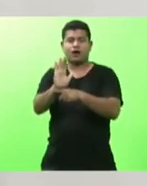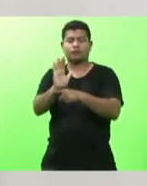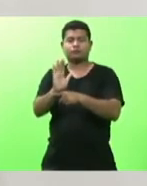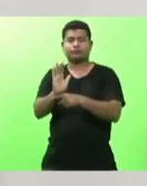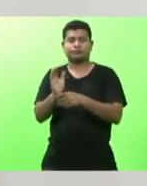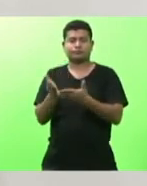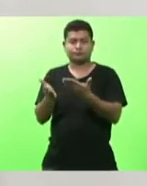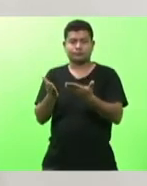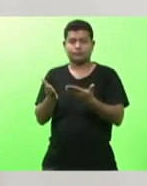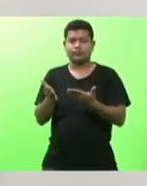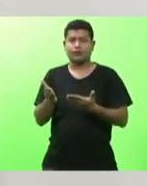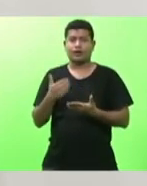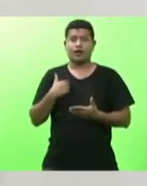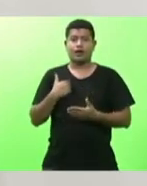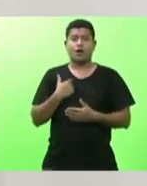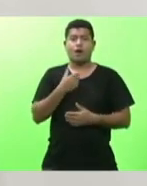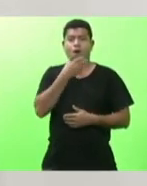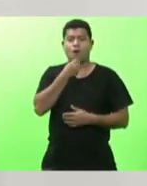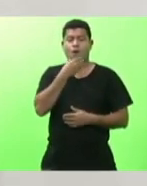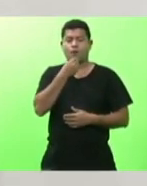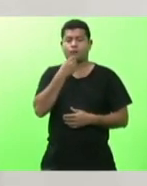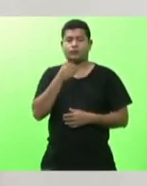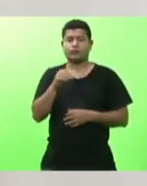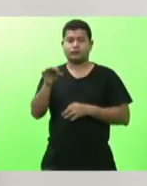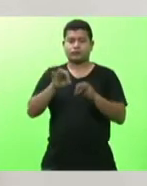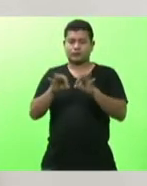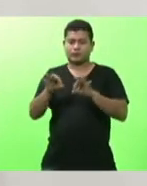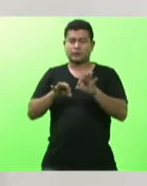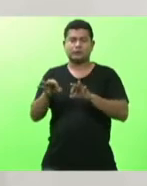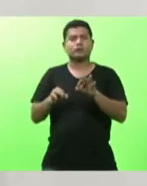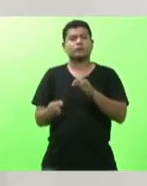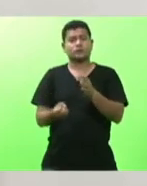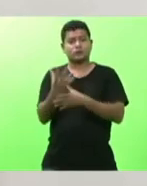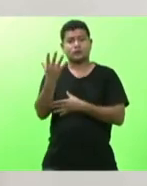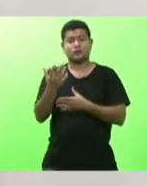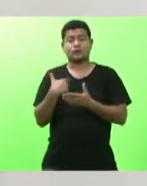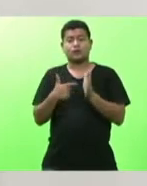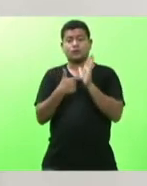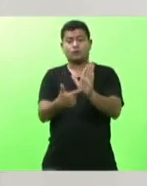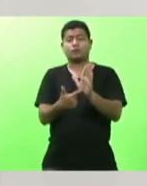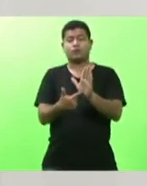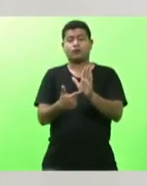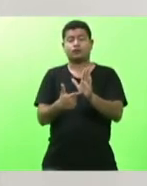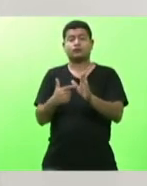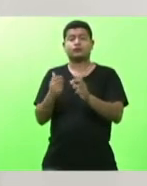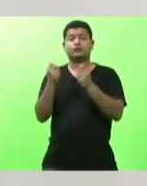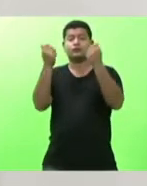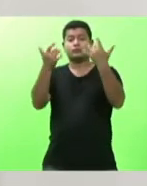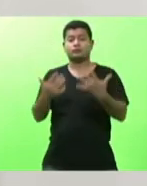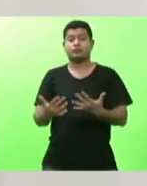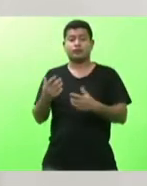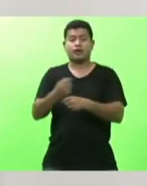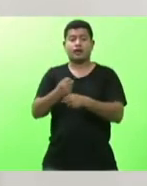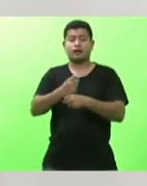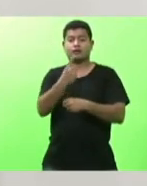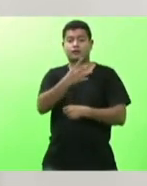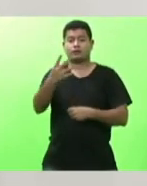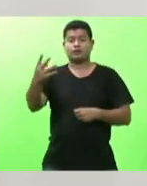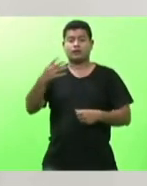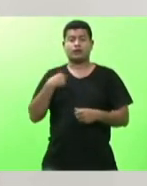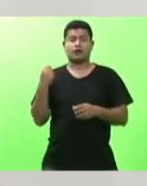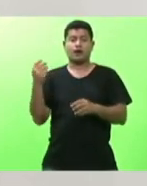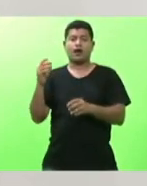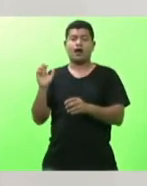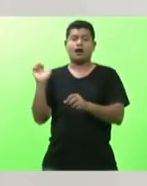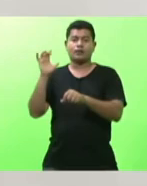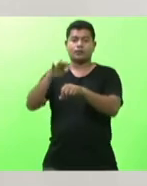que está sendo mostrado nas redes sociais de que trata dos 144 anos de imigração italiana para